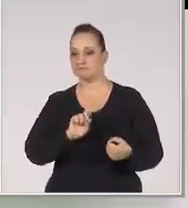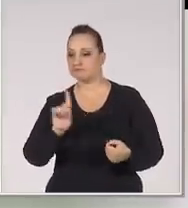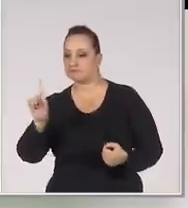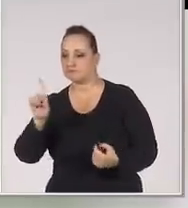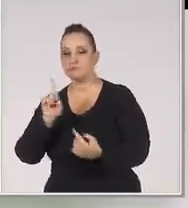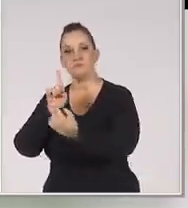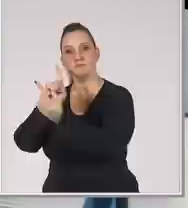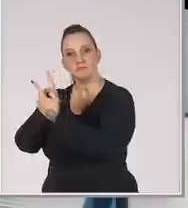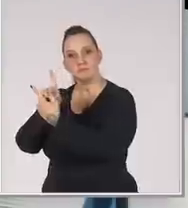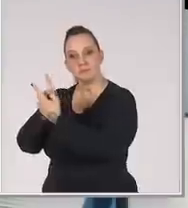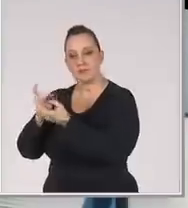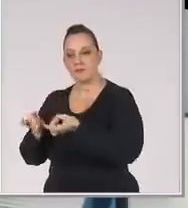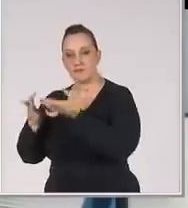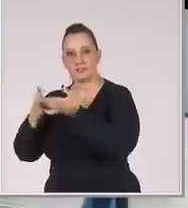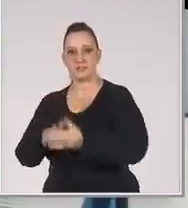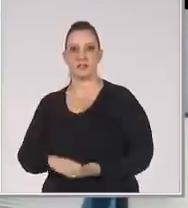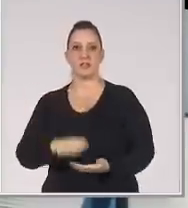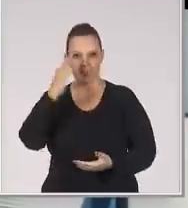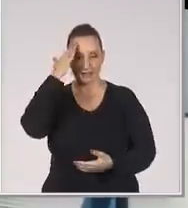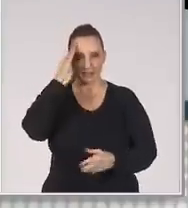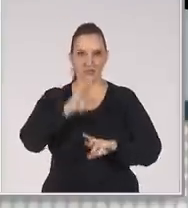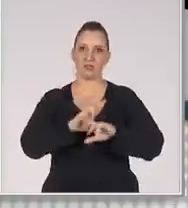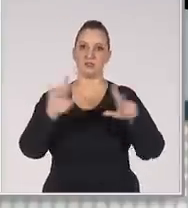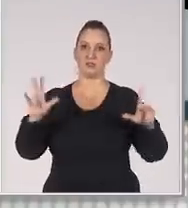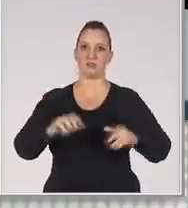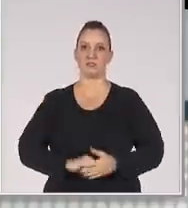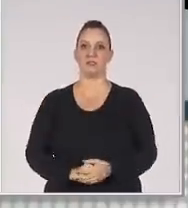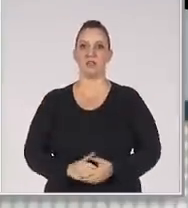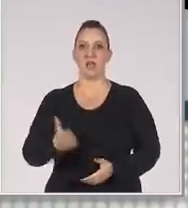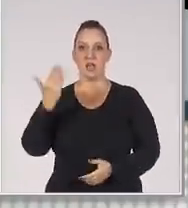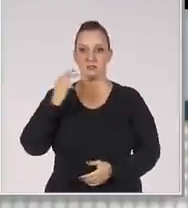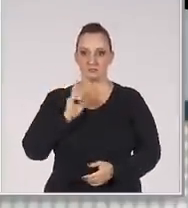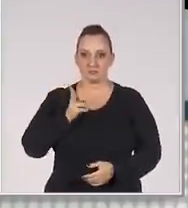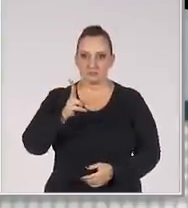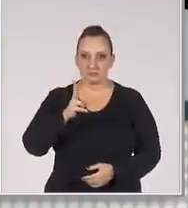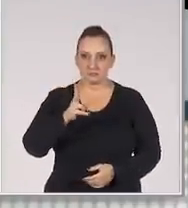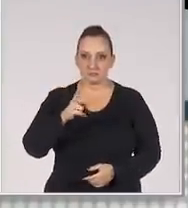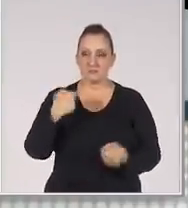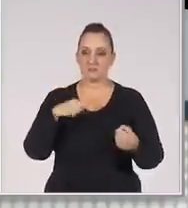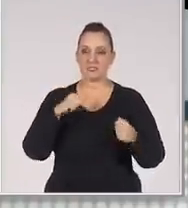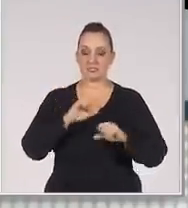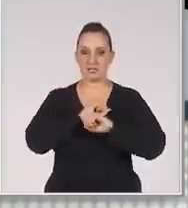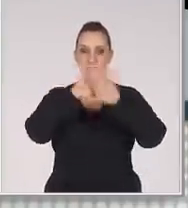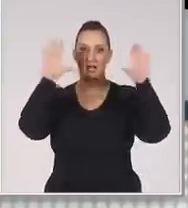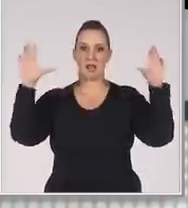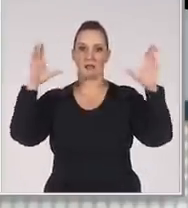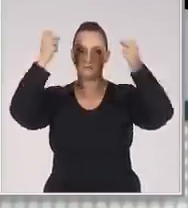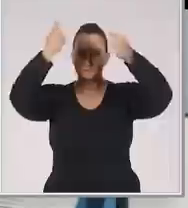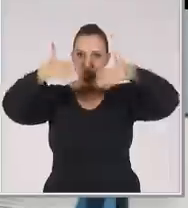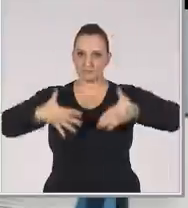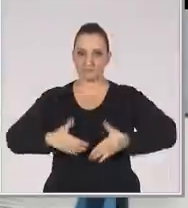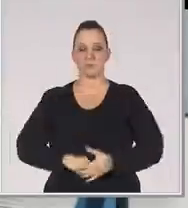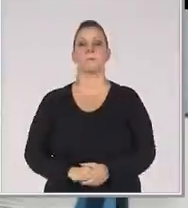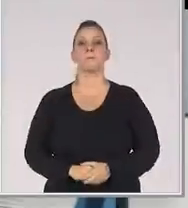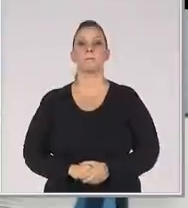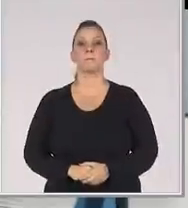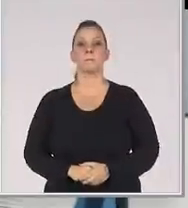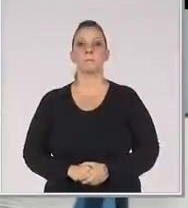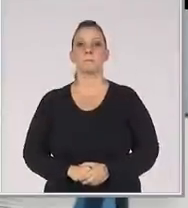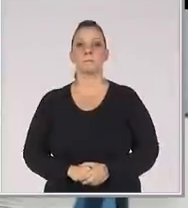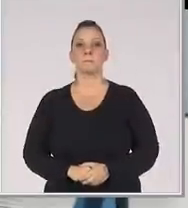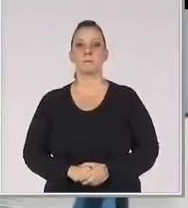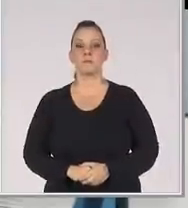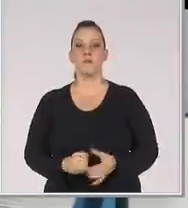a empresa Entendeu a diferença? Antes de seguir adiante Temos que deixar uma coisa bem clara Vender